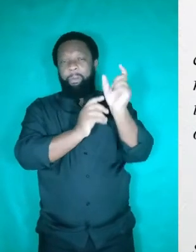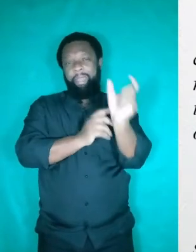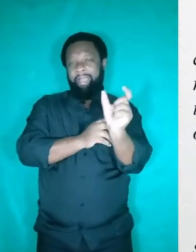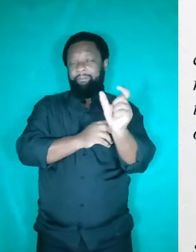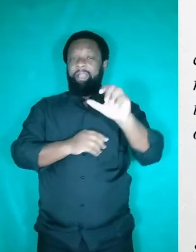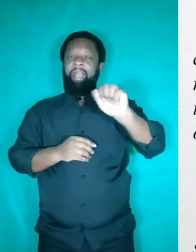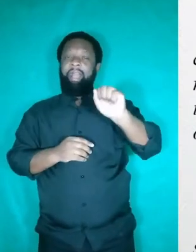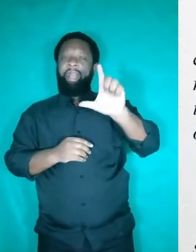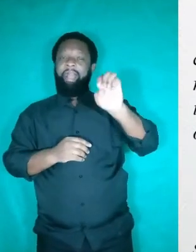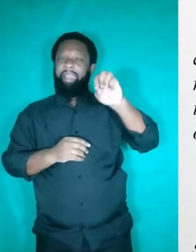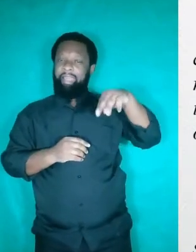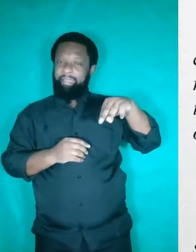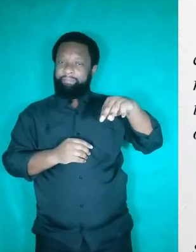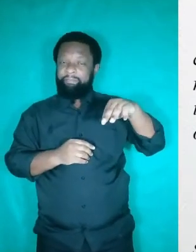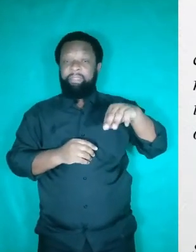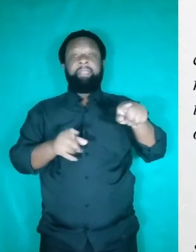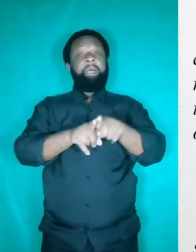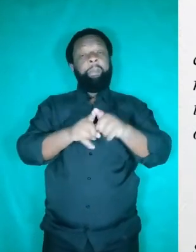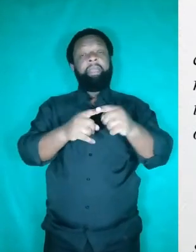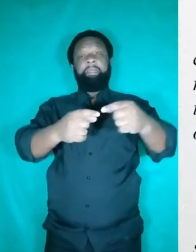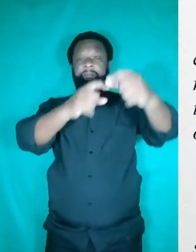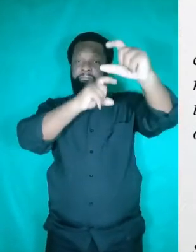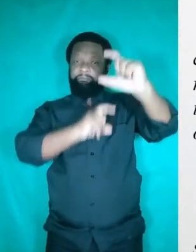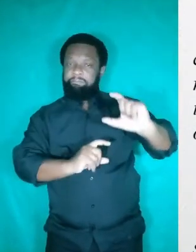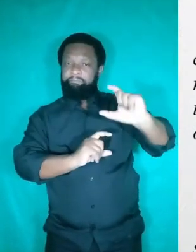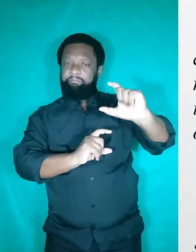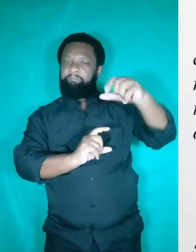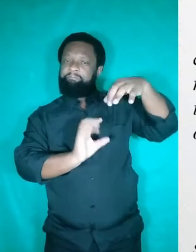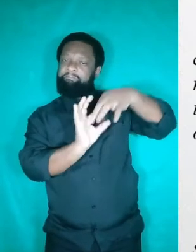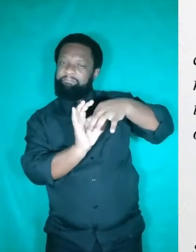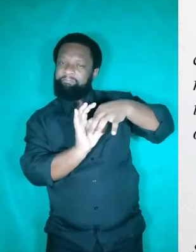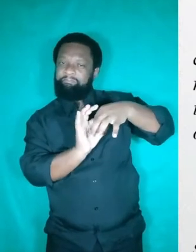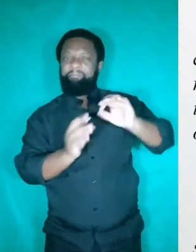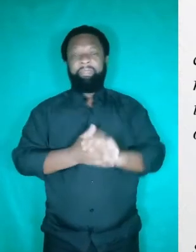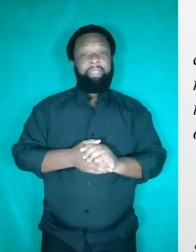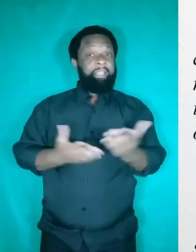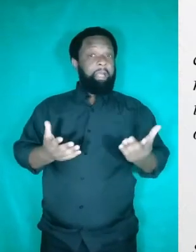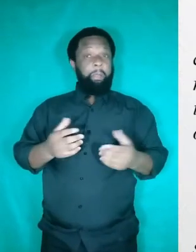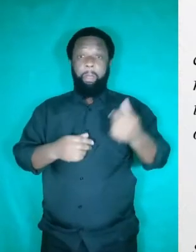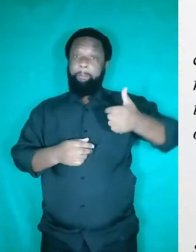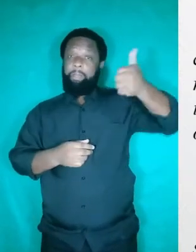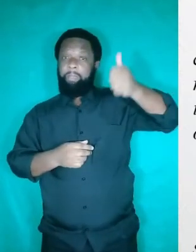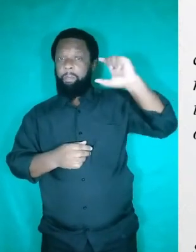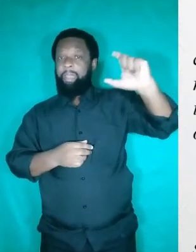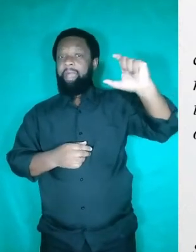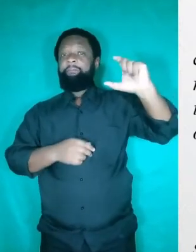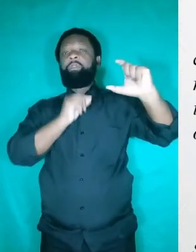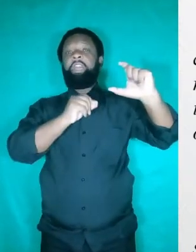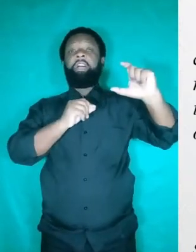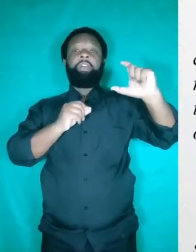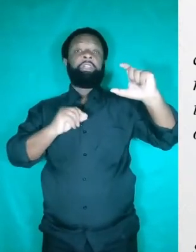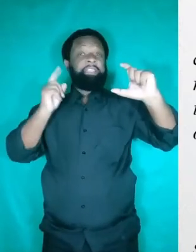está estabelecendo uma ligação entre esse parágrafo e o anterior. Então, nós temos no primeiro parágrafo as